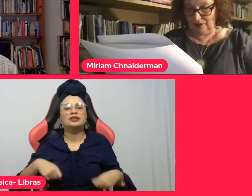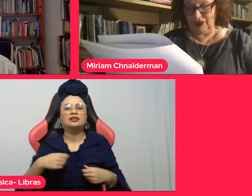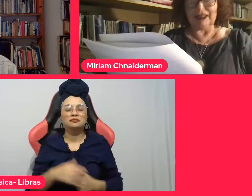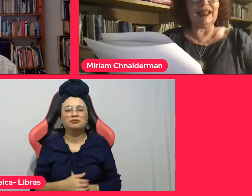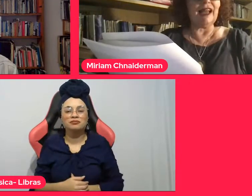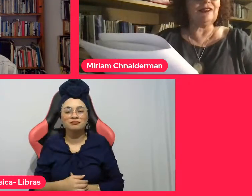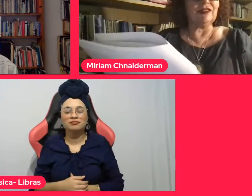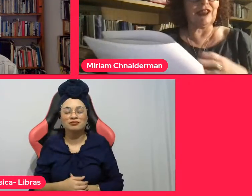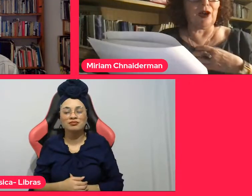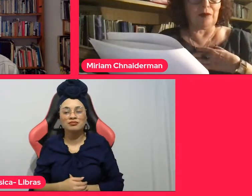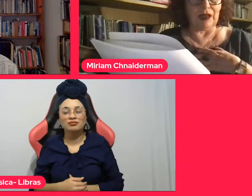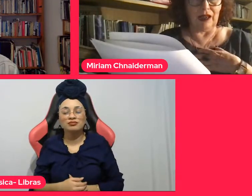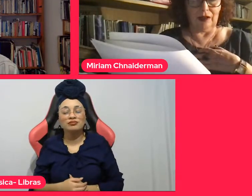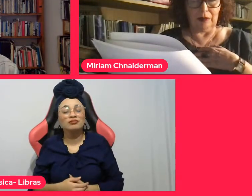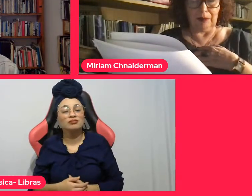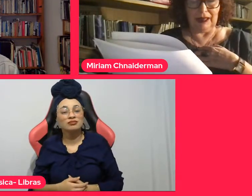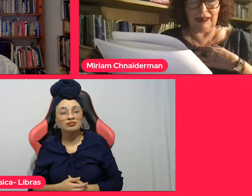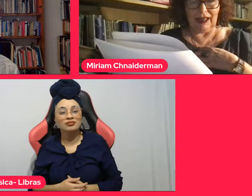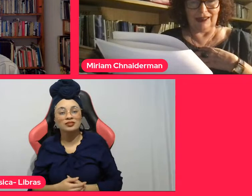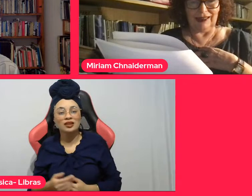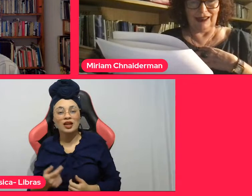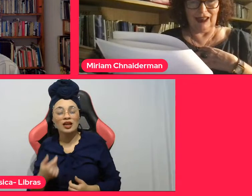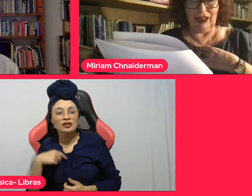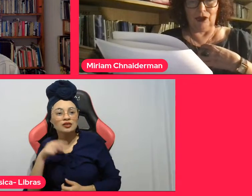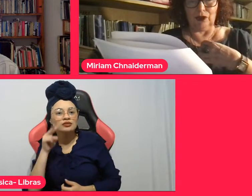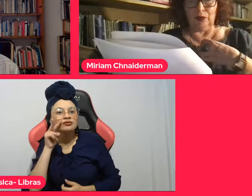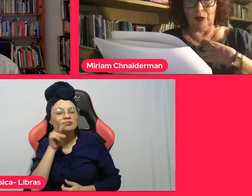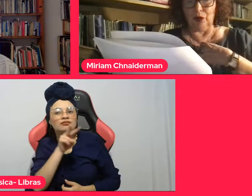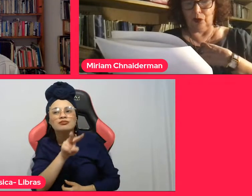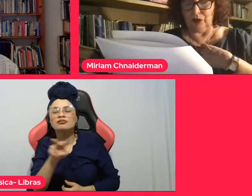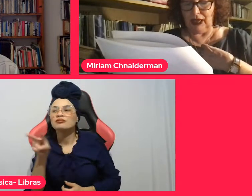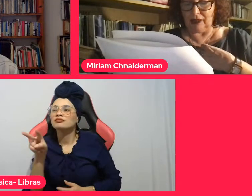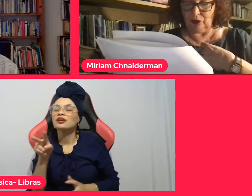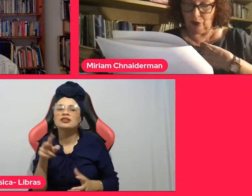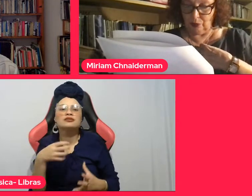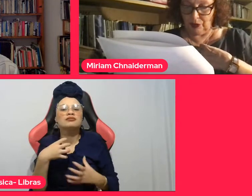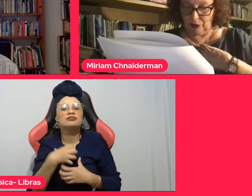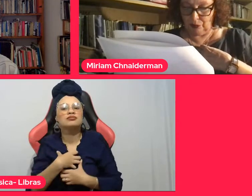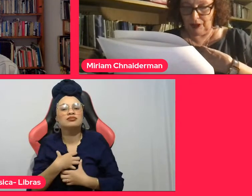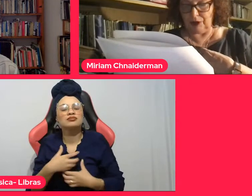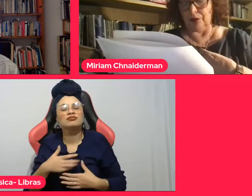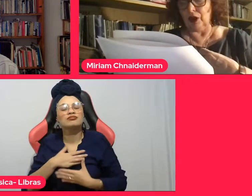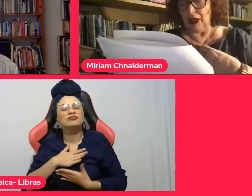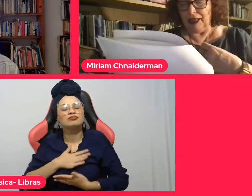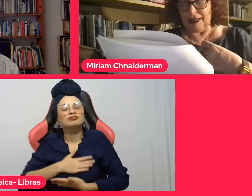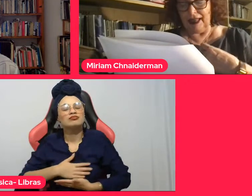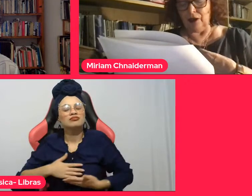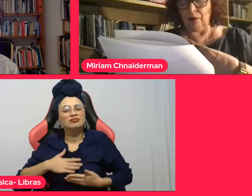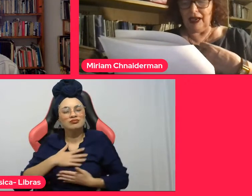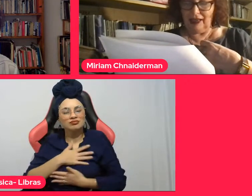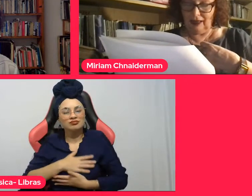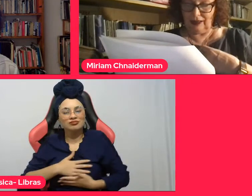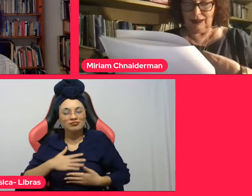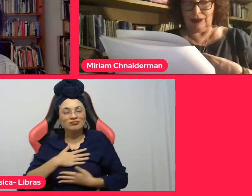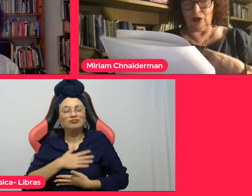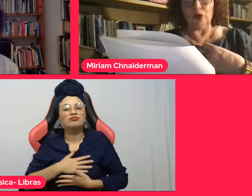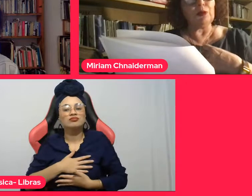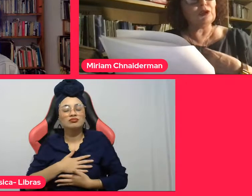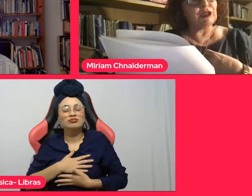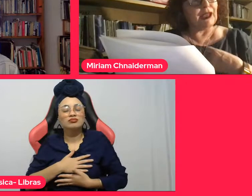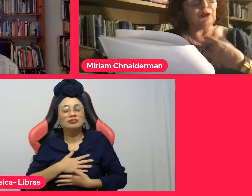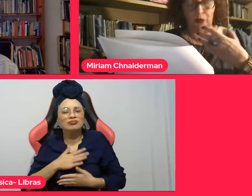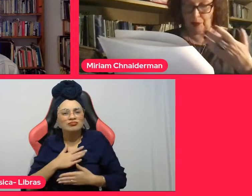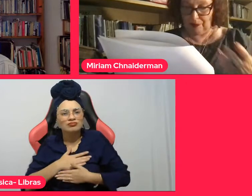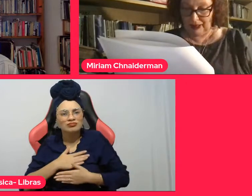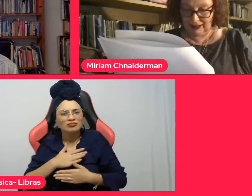alma. O estado de alma é uma paisagem. Eu, no meu contato comigo mesmo, tenho uma relação